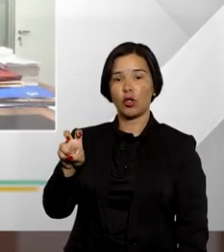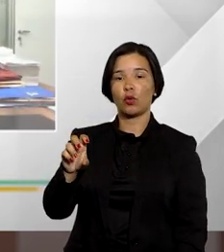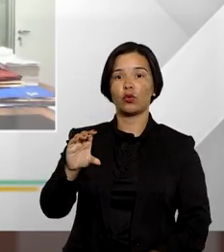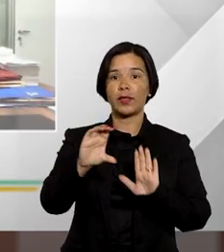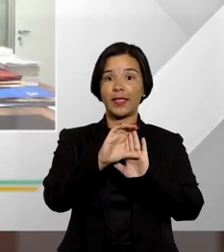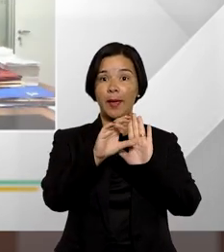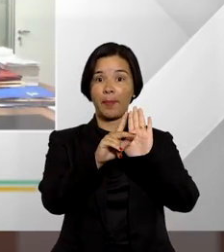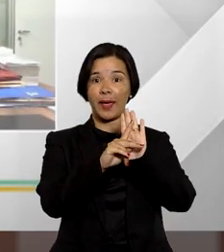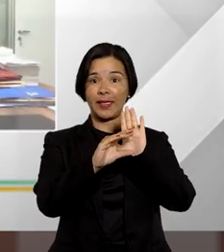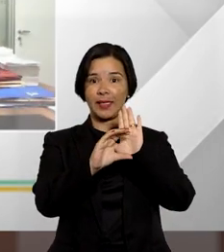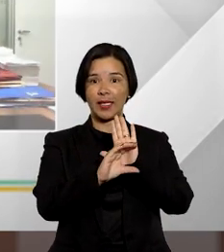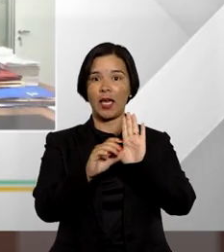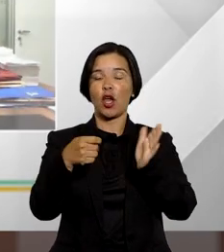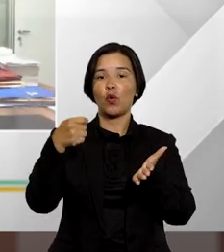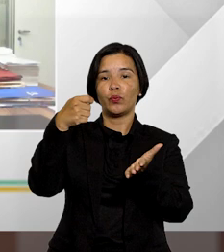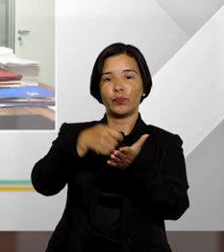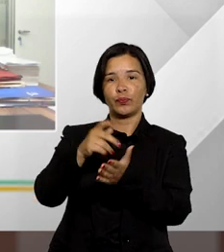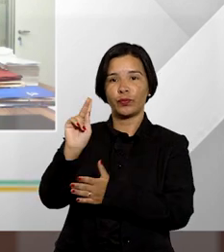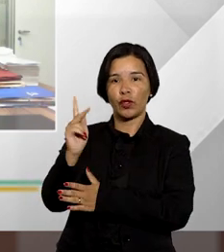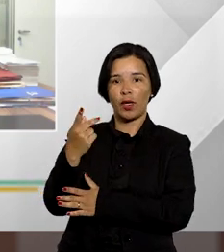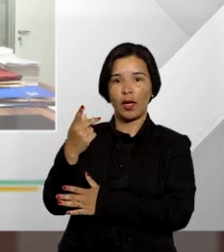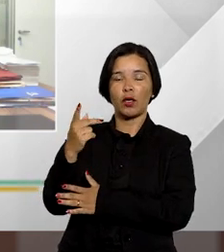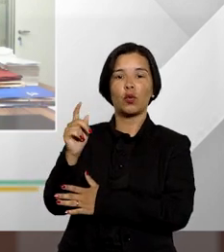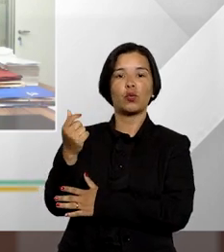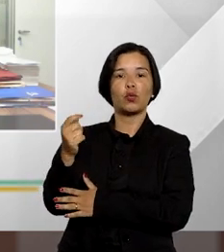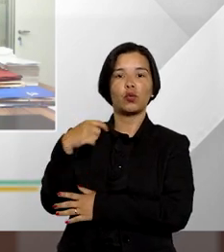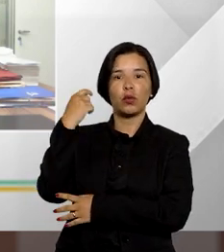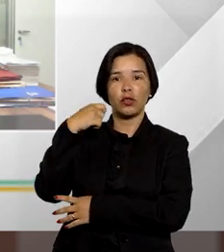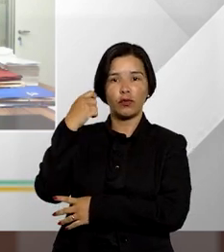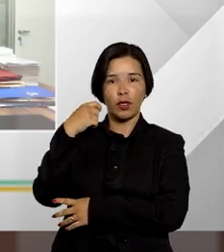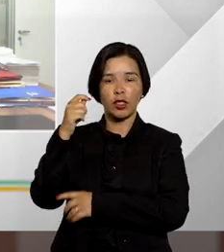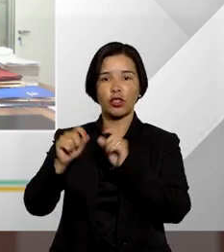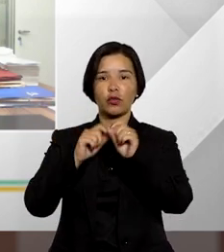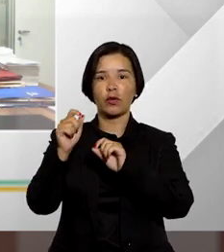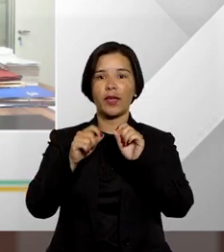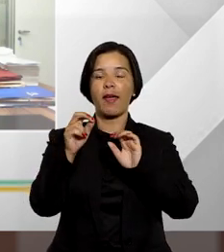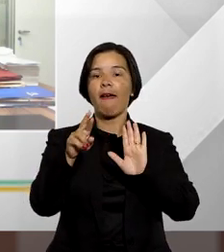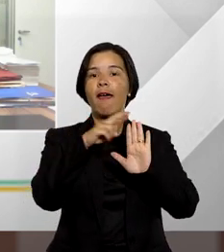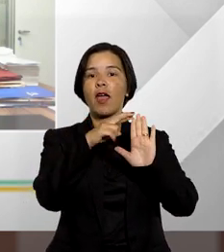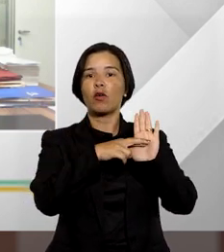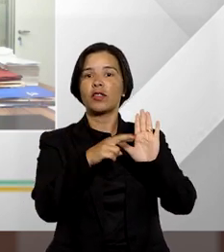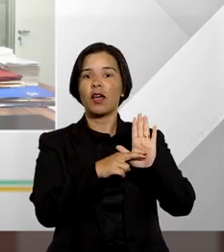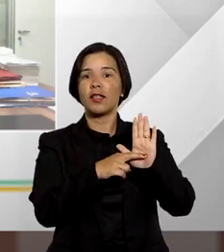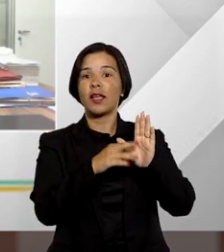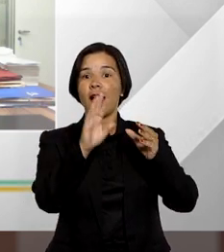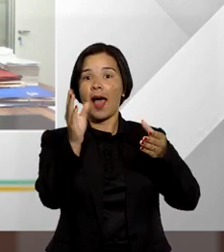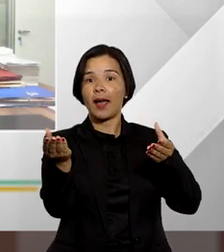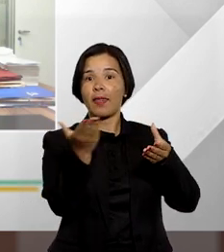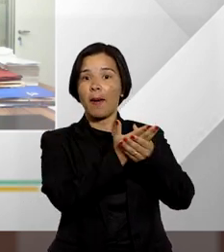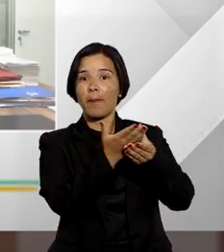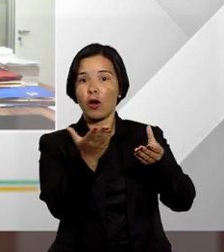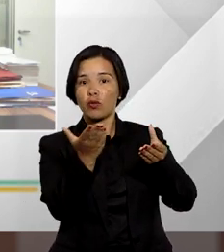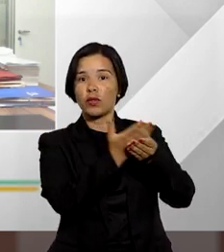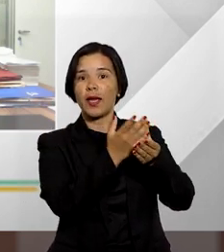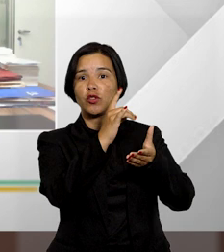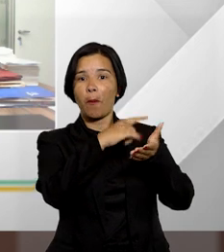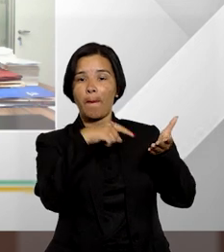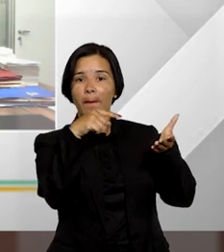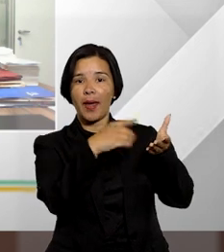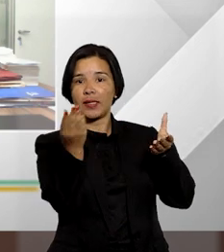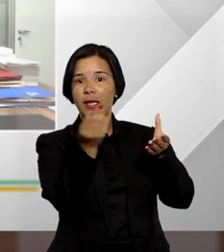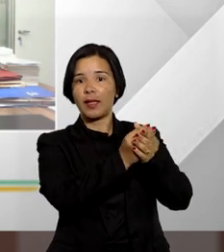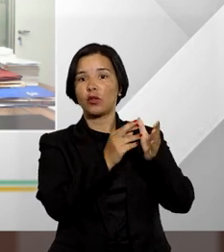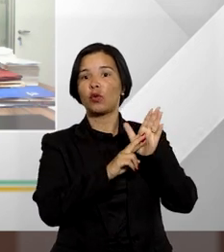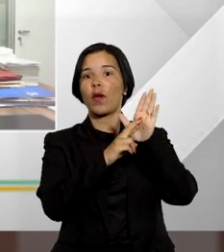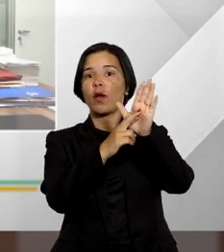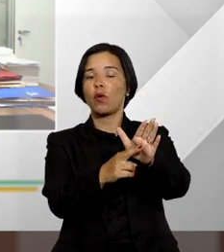CPC 2015, que cabe a fixação de honorários advocatícios recursais a cada recurso apresentado e eu gostaria de saber